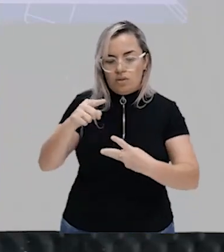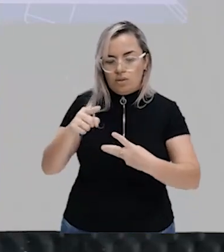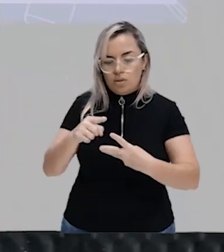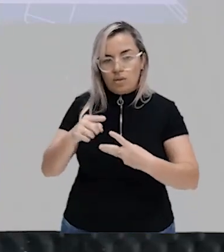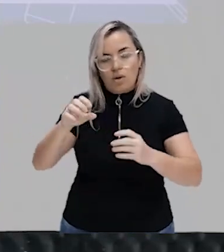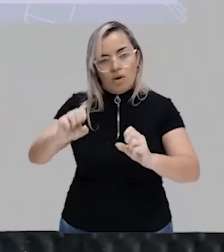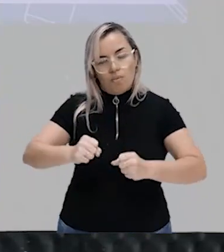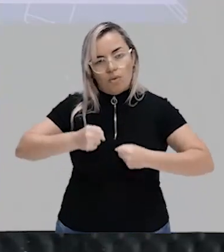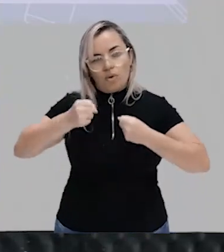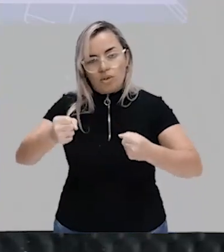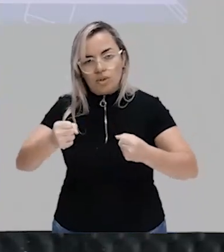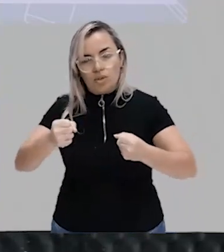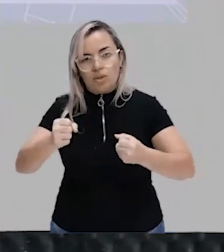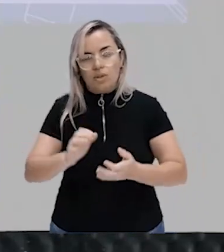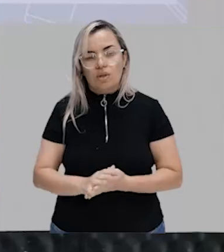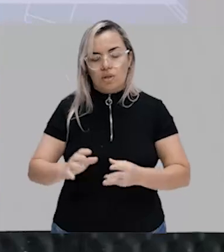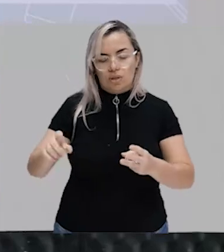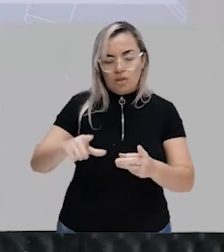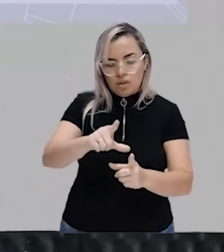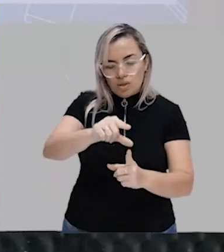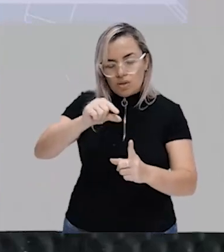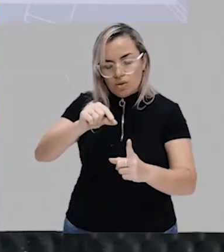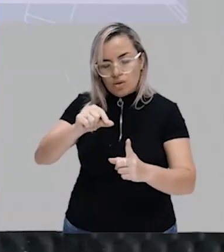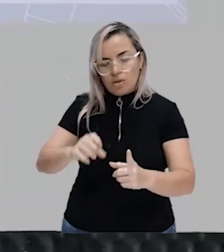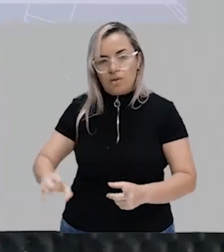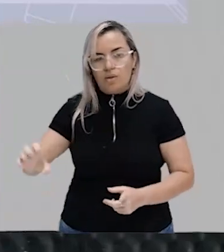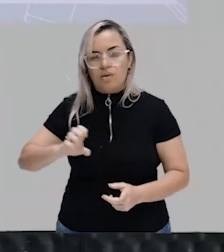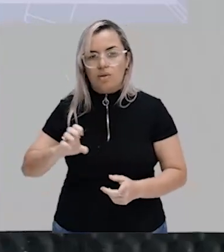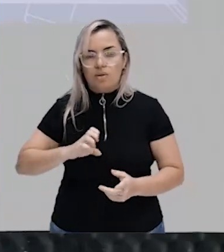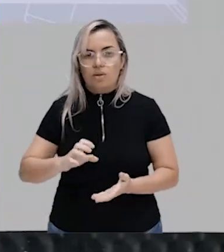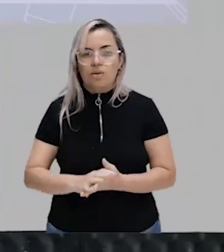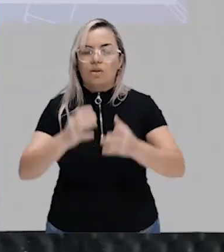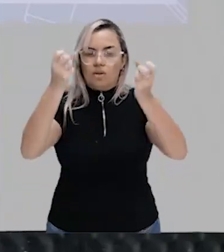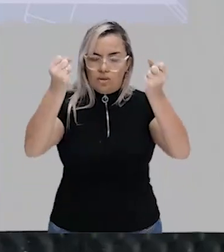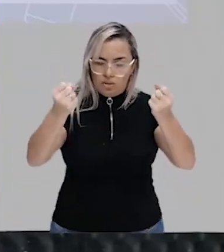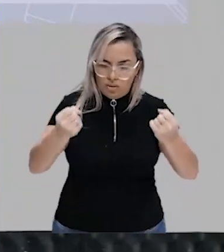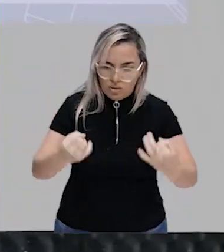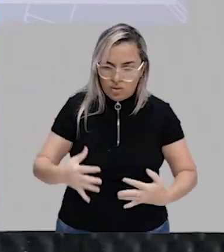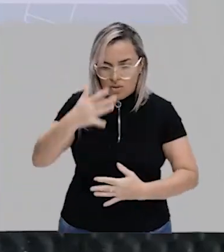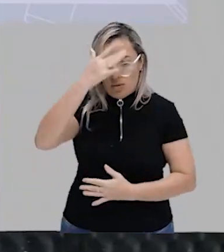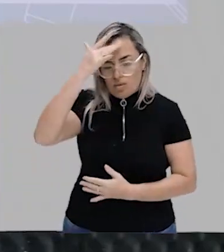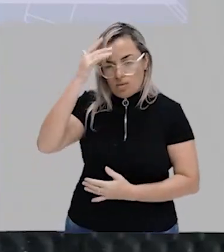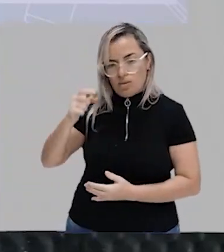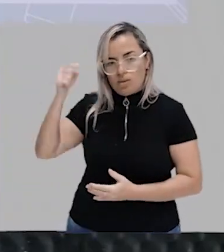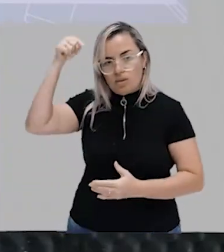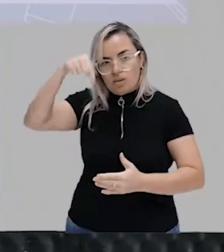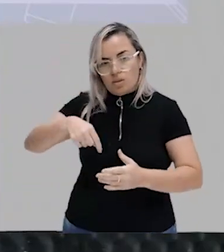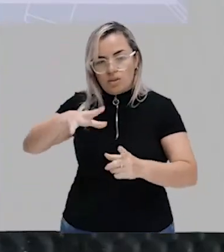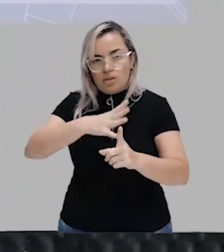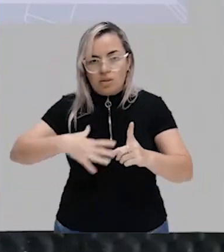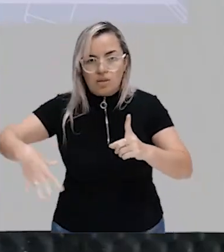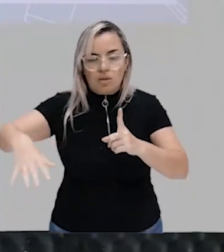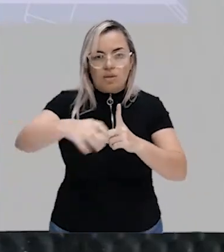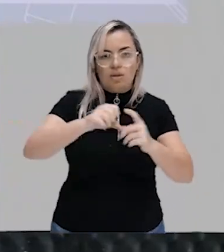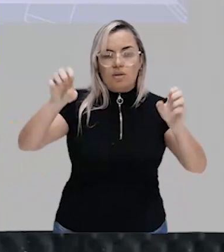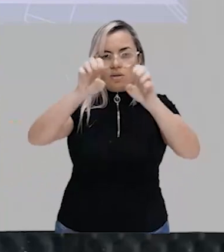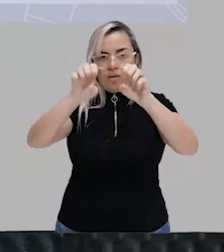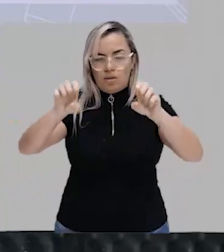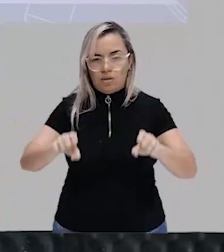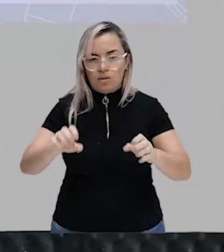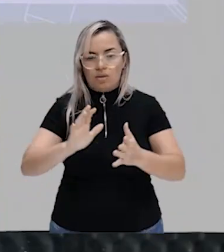é isso que justifica segundo Weber a posição de algum indivíduo de qualquer indivíduo dentro da estrutura de classe